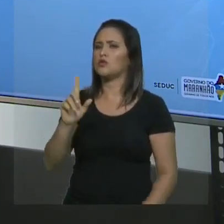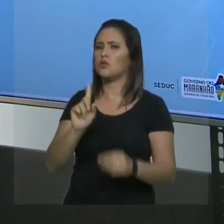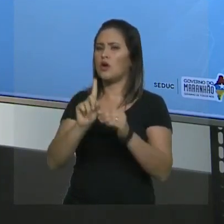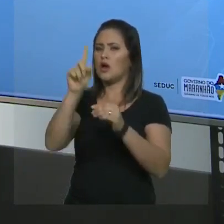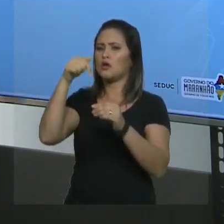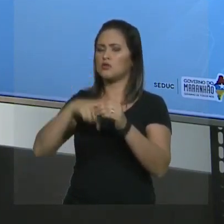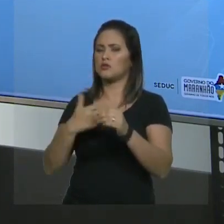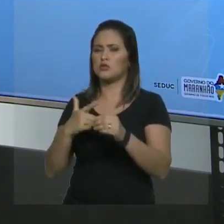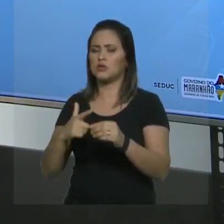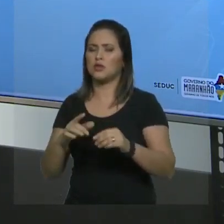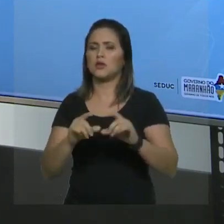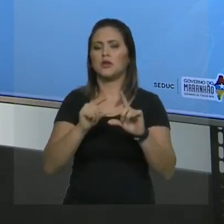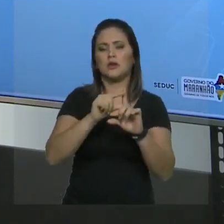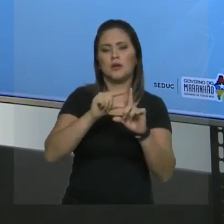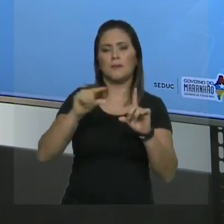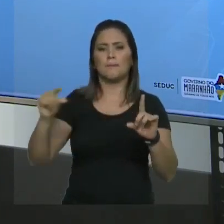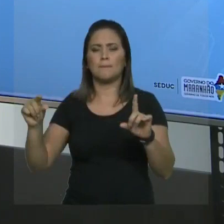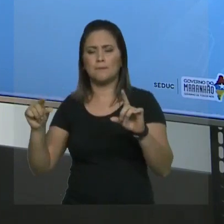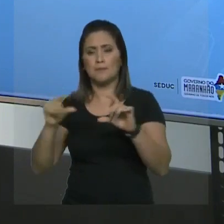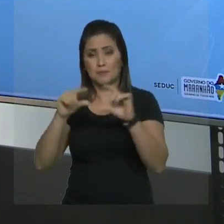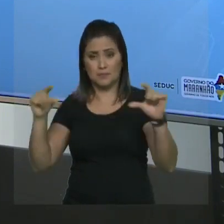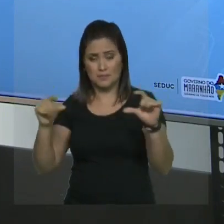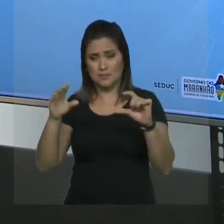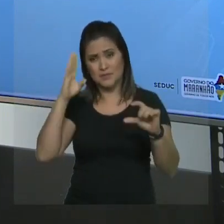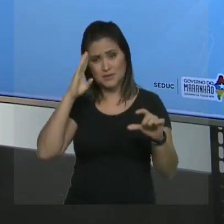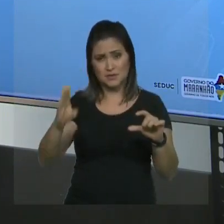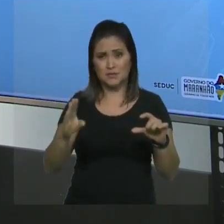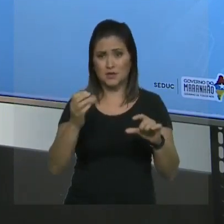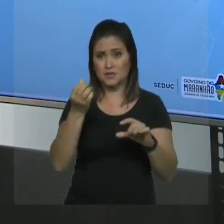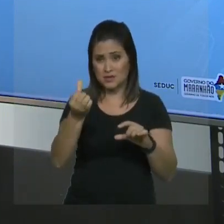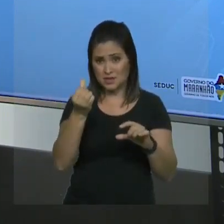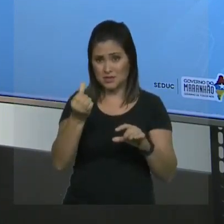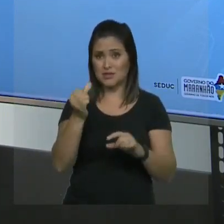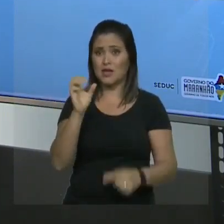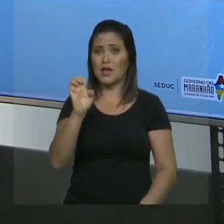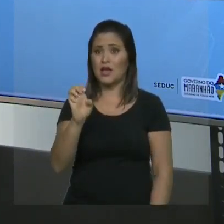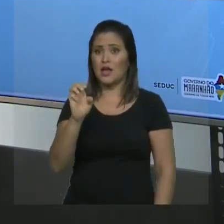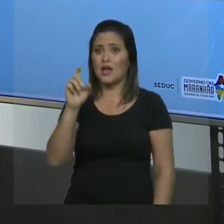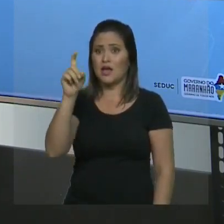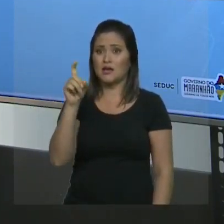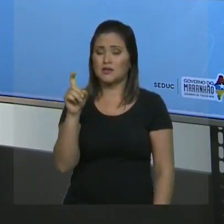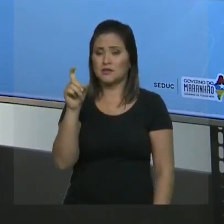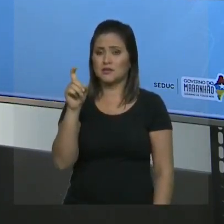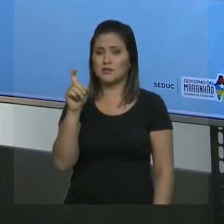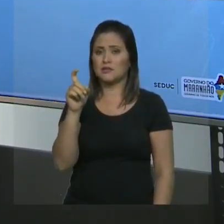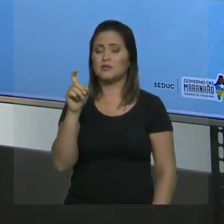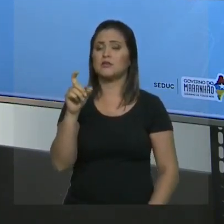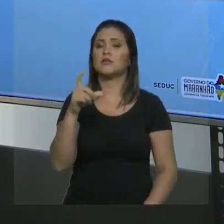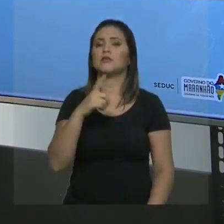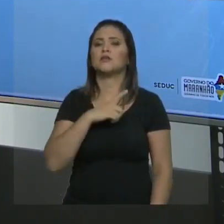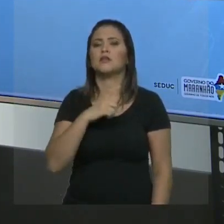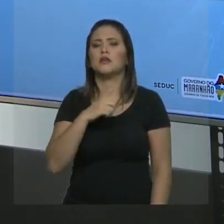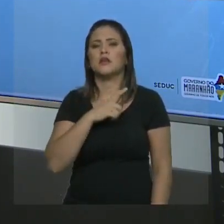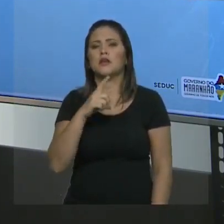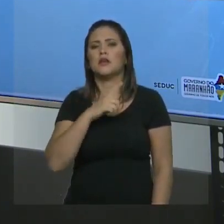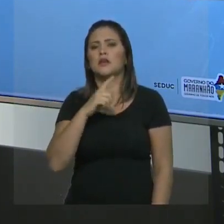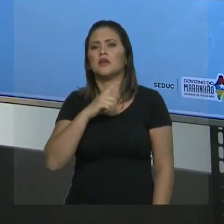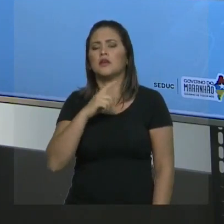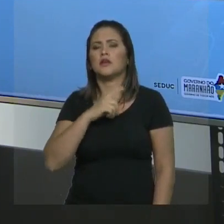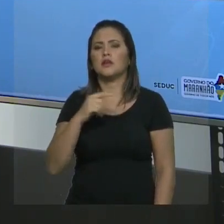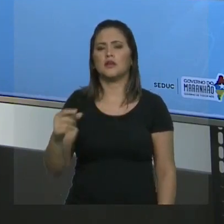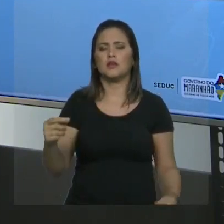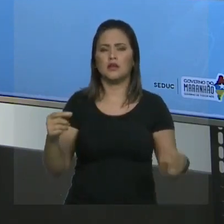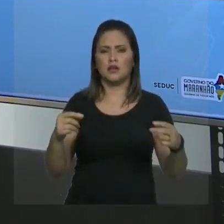3, 4, 5, 6, X. Tem uma dupla em, mais O. E a dupla no carbono 2.